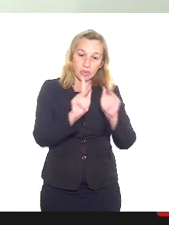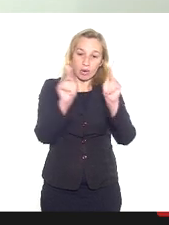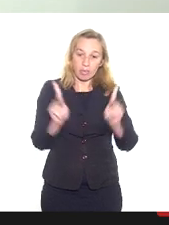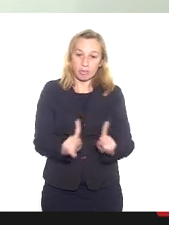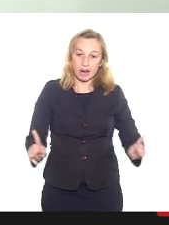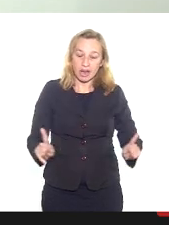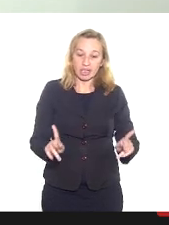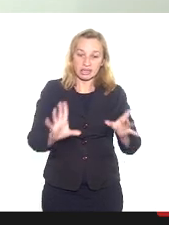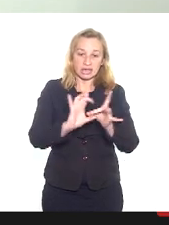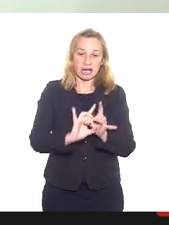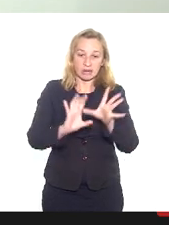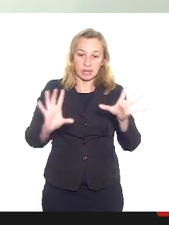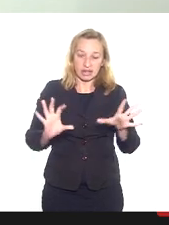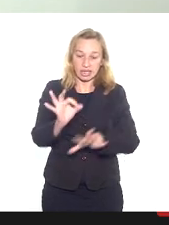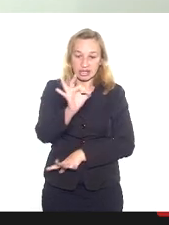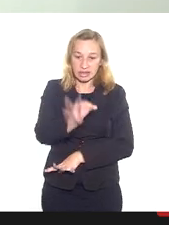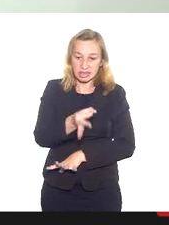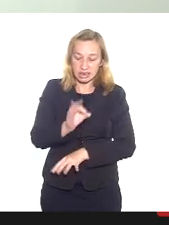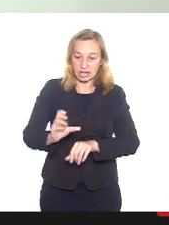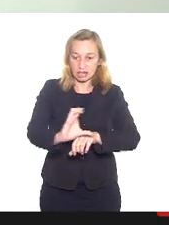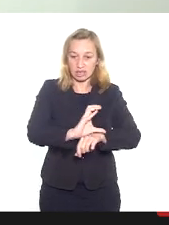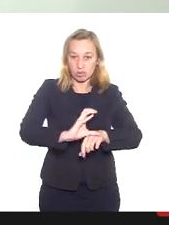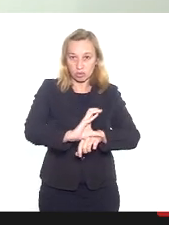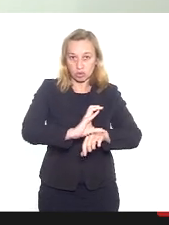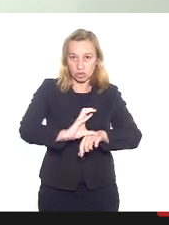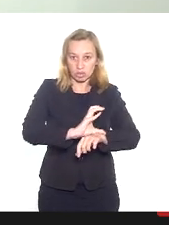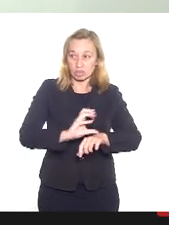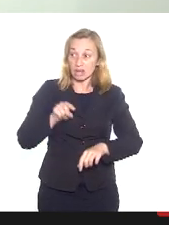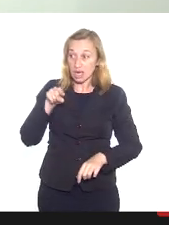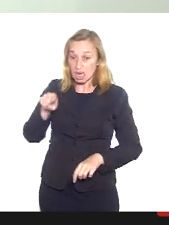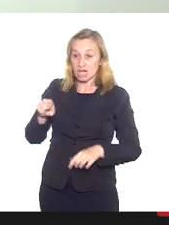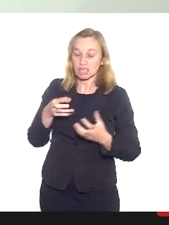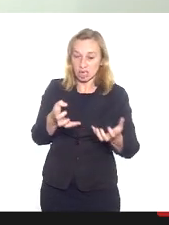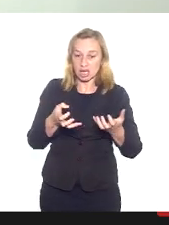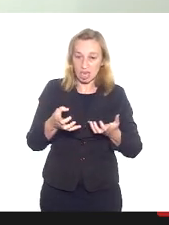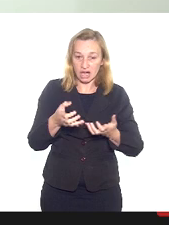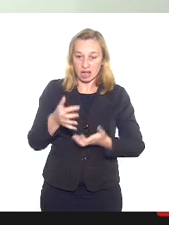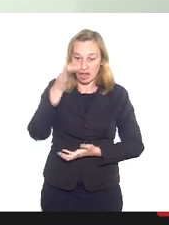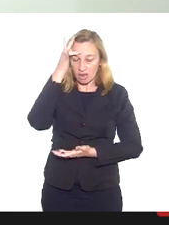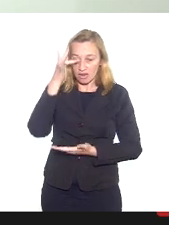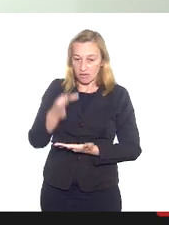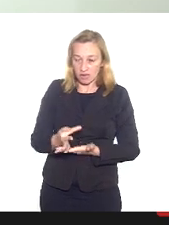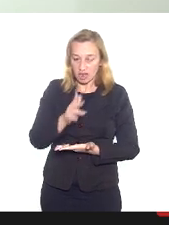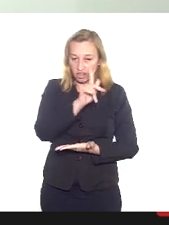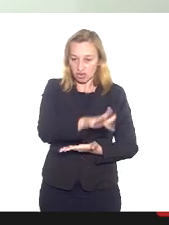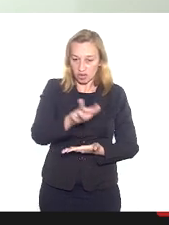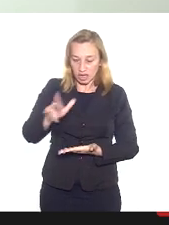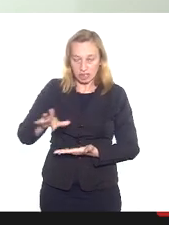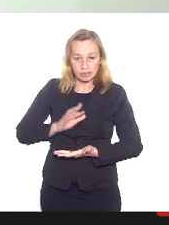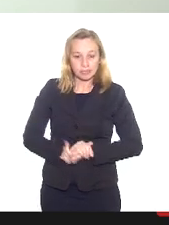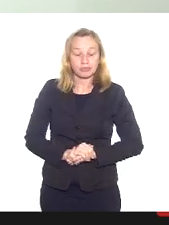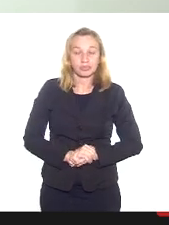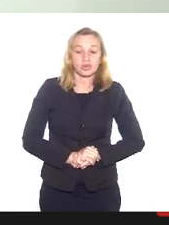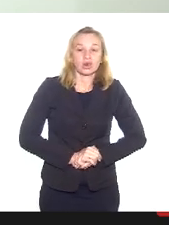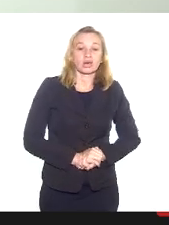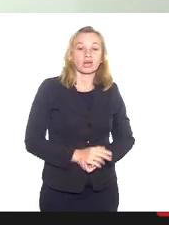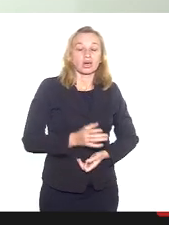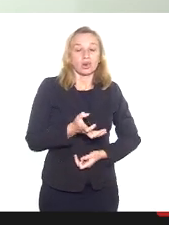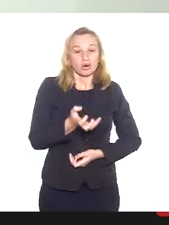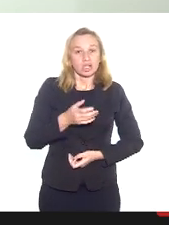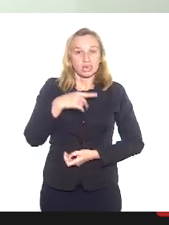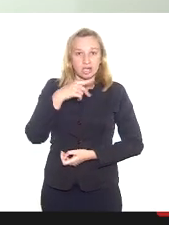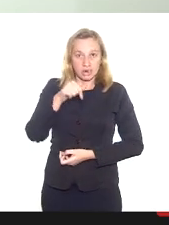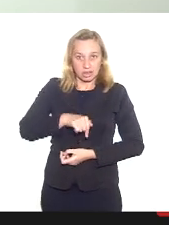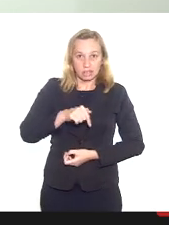liberdade garantida na Constituição daqueles que querem professar sua fé. Dito isso, eu queria